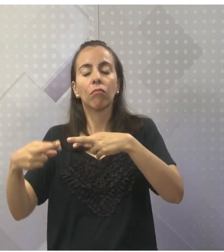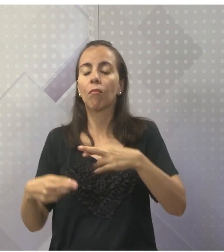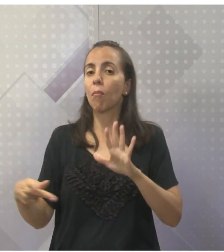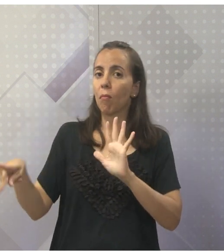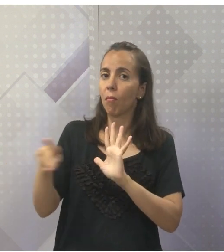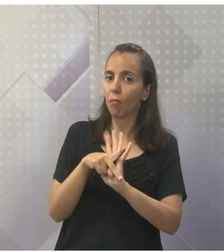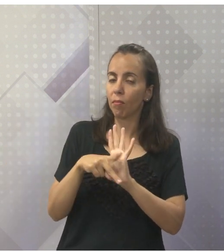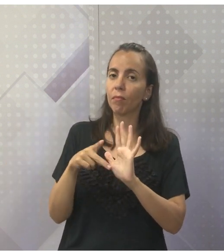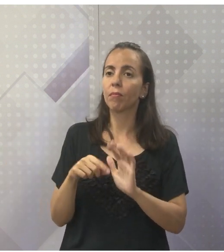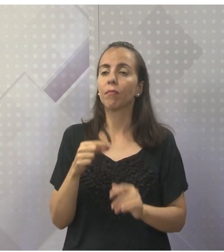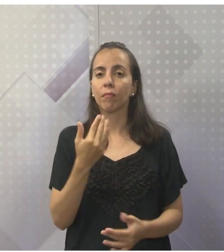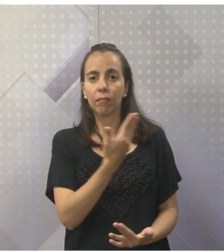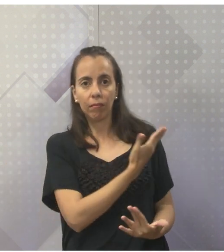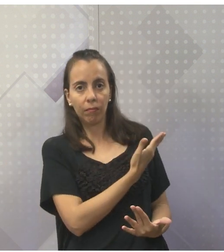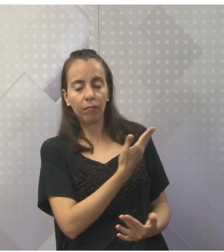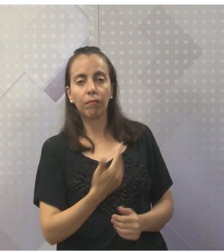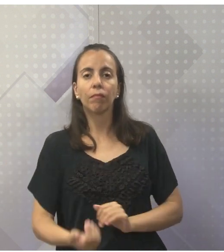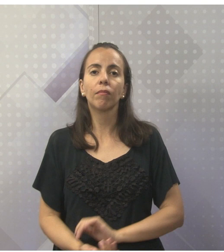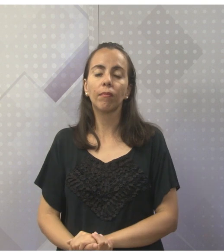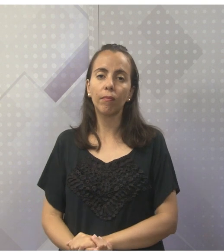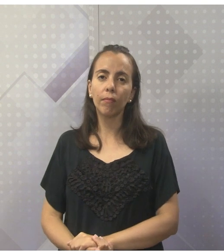calvinista.